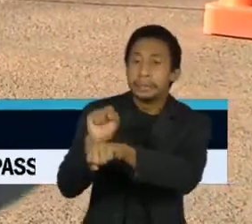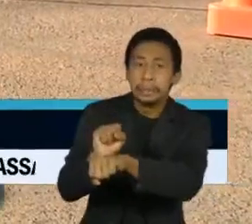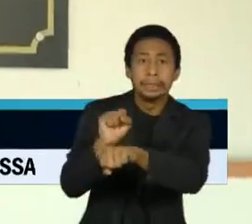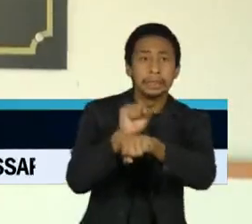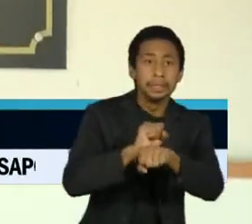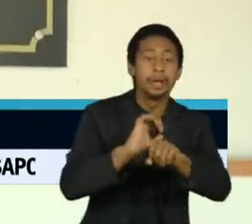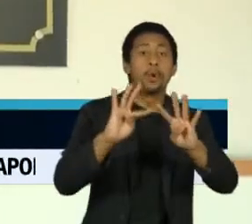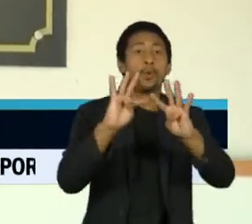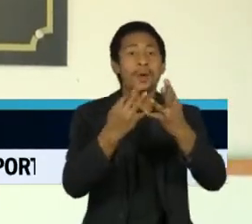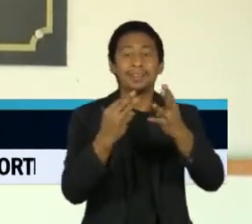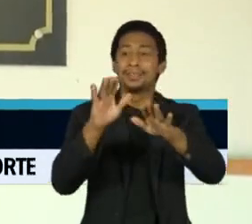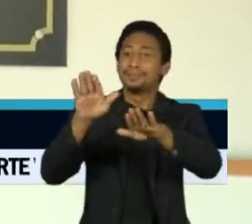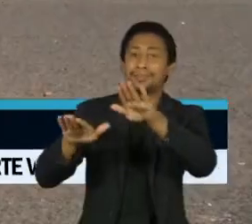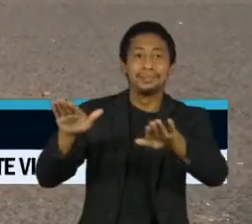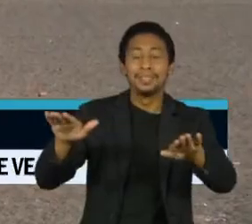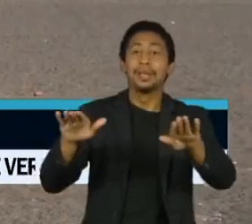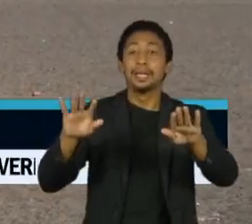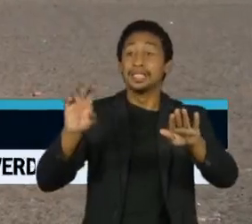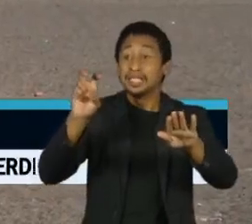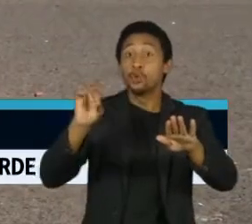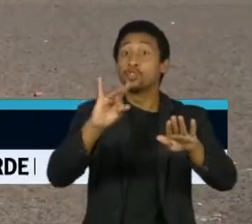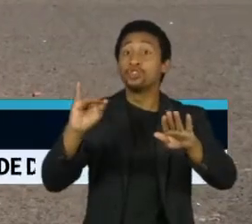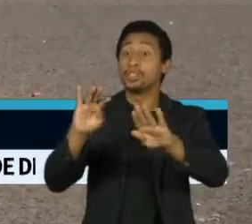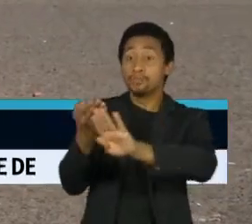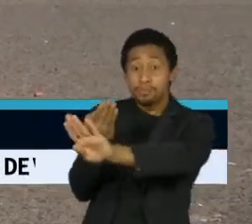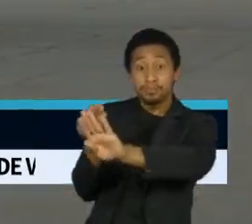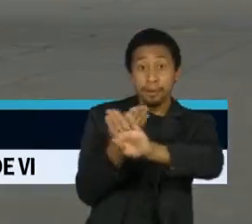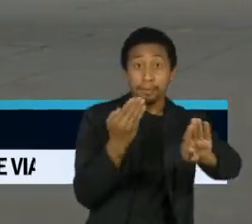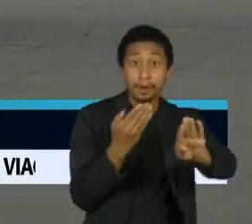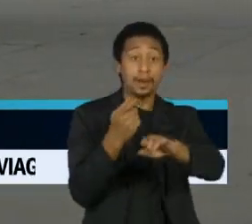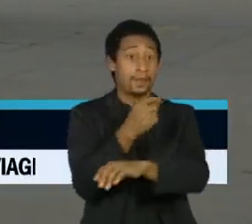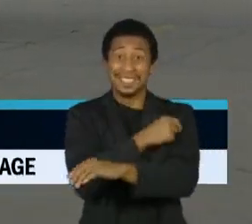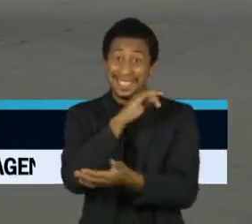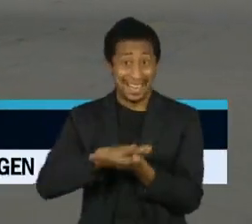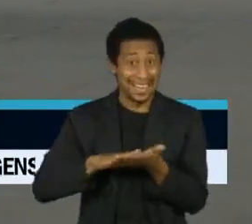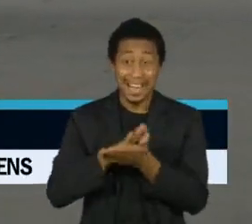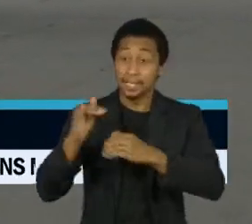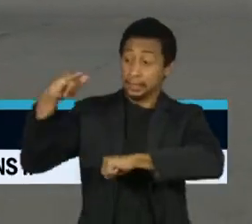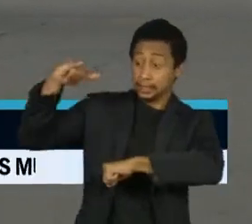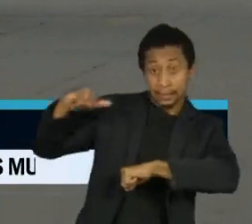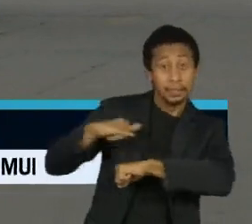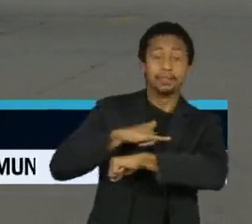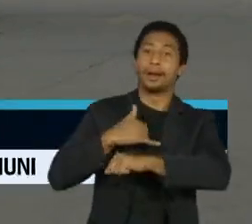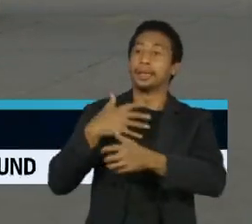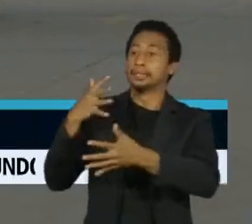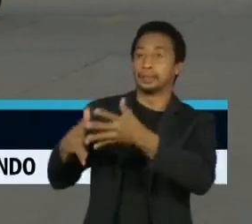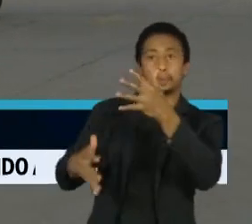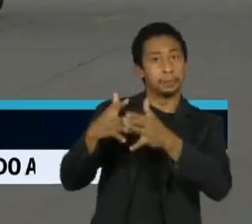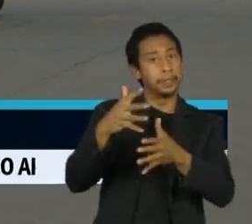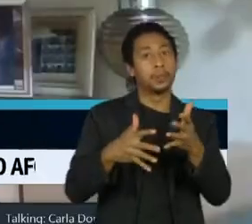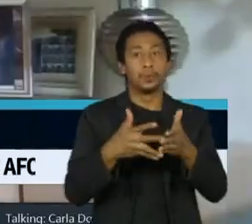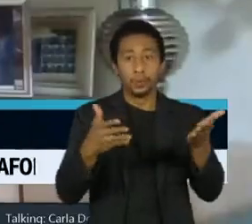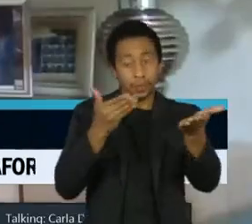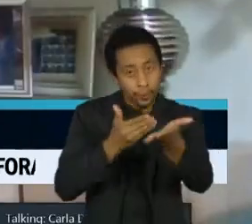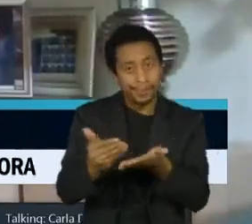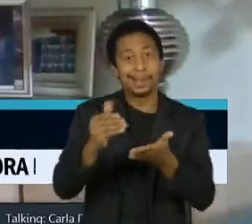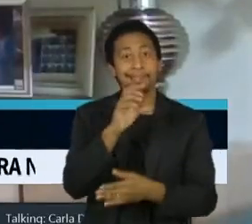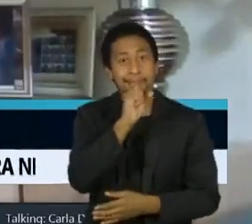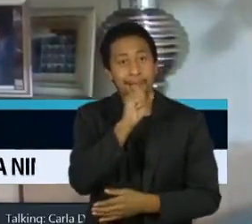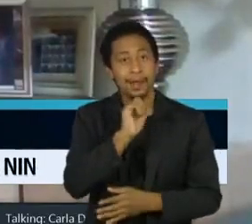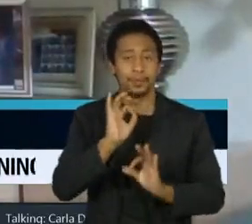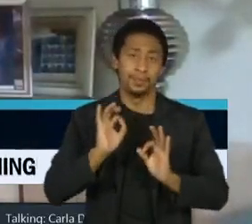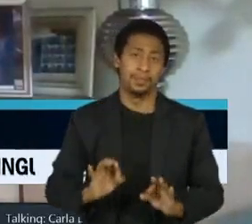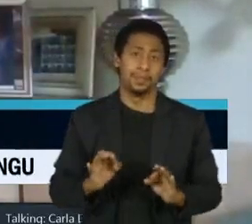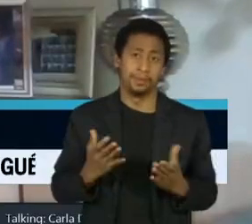da quarentena de cinco dias para viajantes não vacinados que chegam ao país, que entraria em vigor no sábado. Fazer